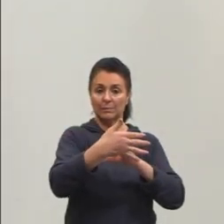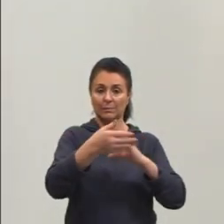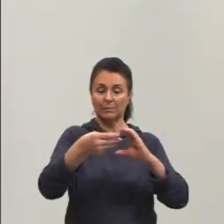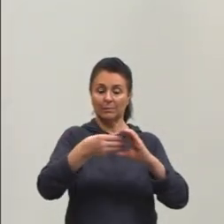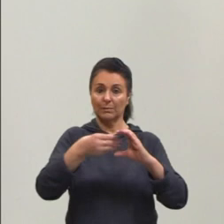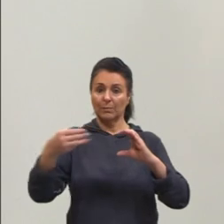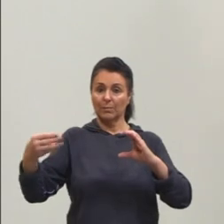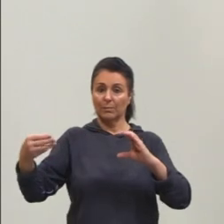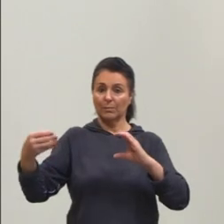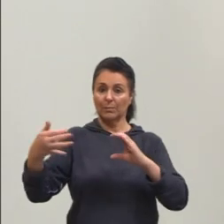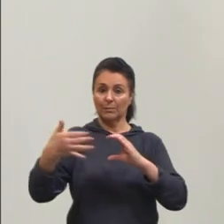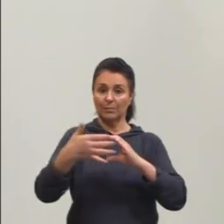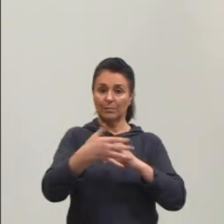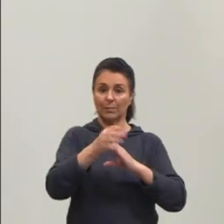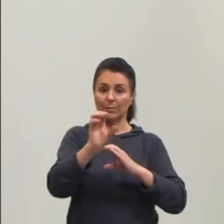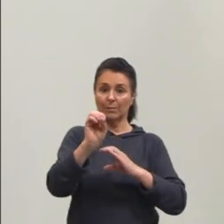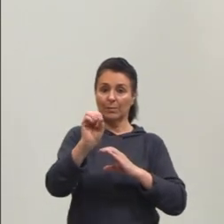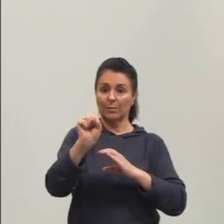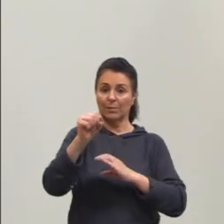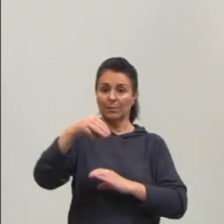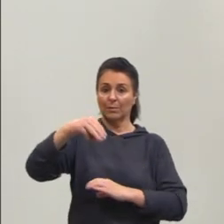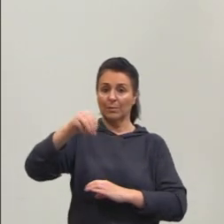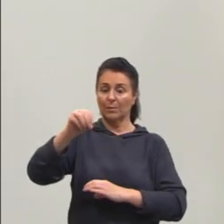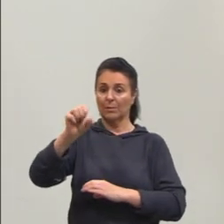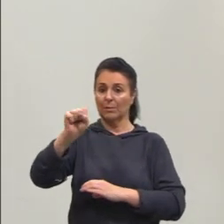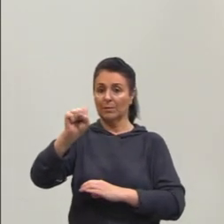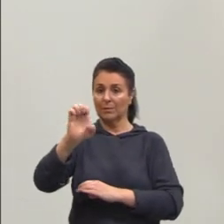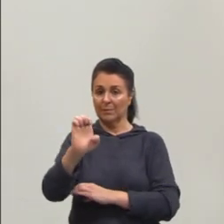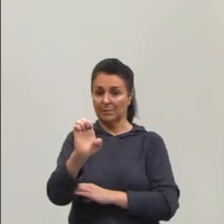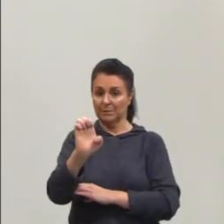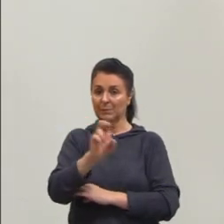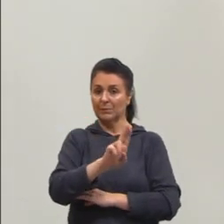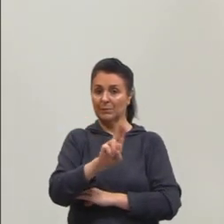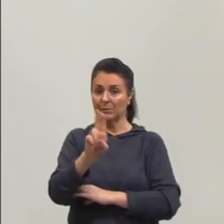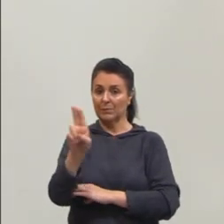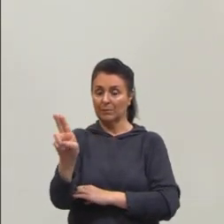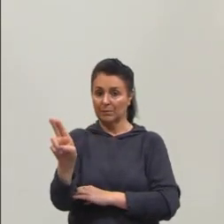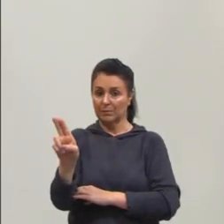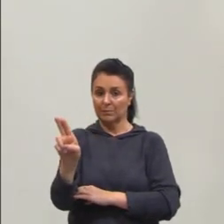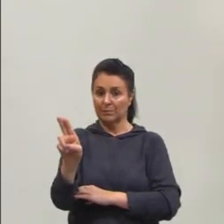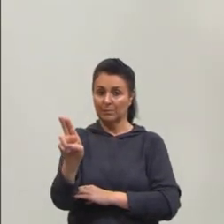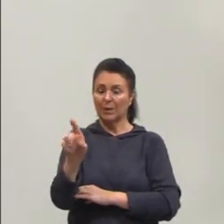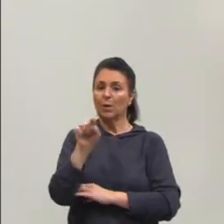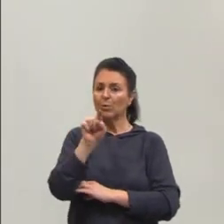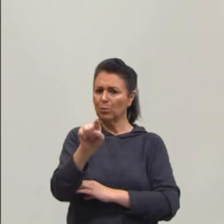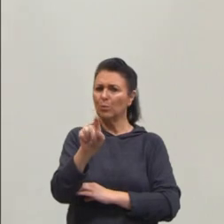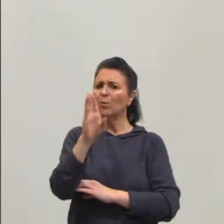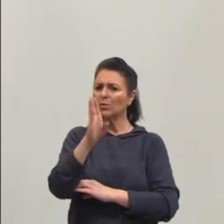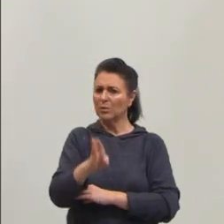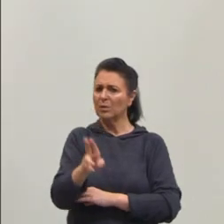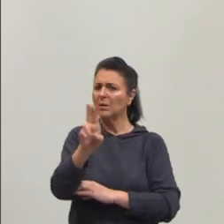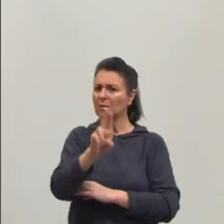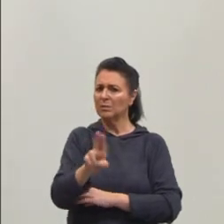esse exemplo. A osmose já deve ter te salvado muitas vezes aí, gente. Sabe por quê?